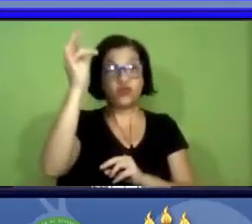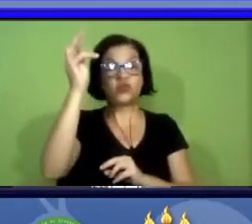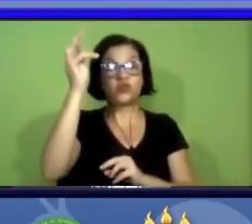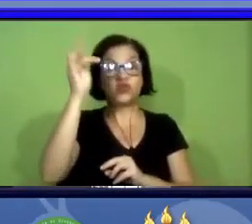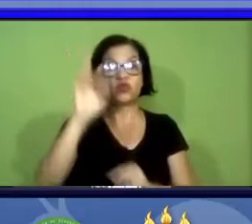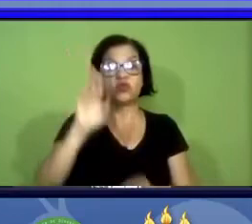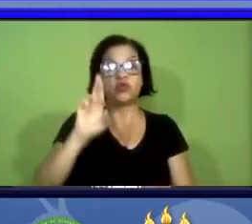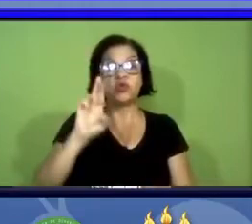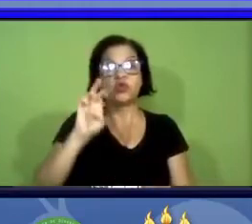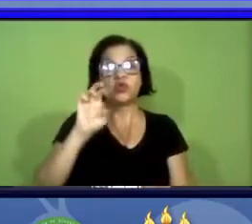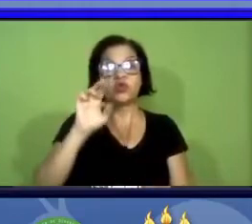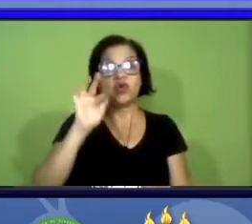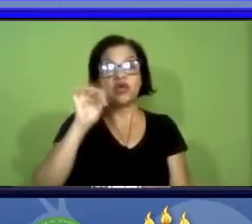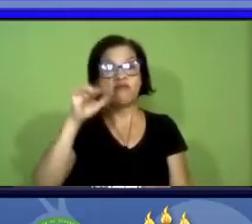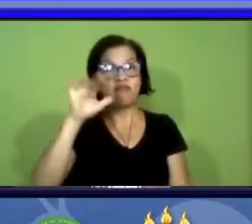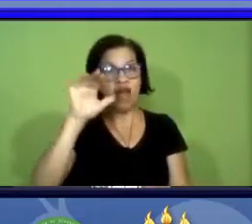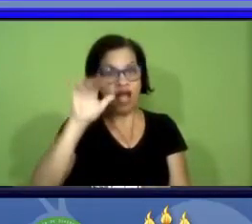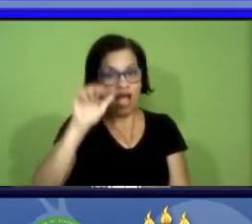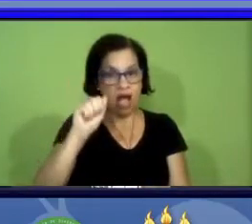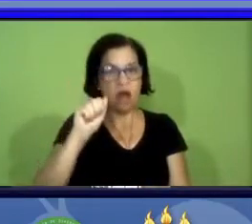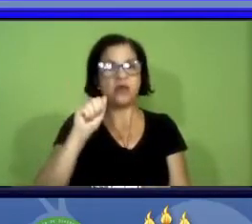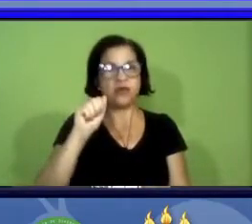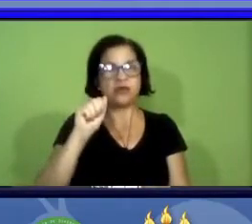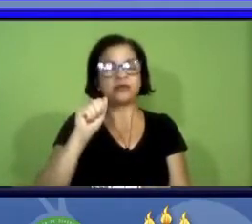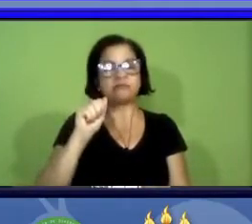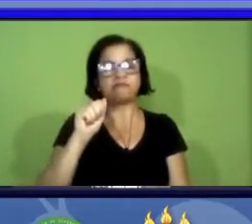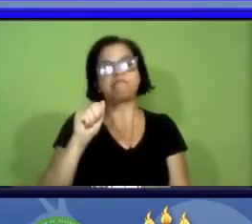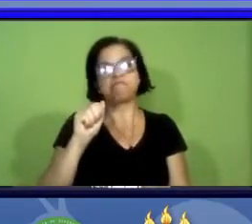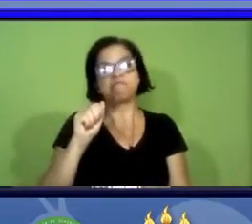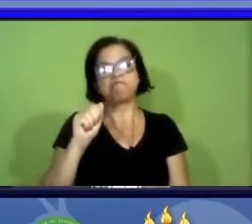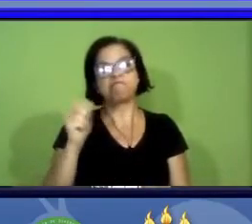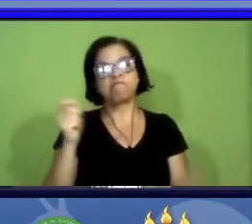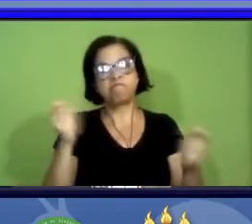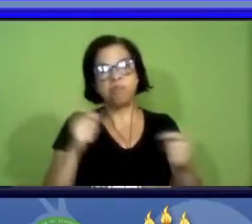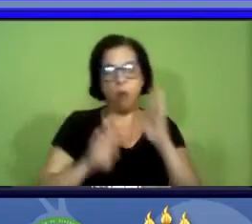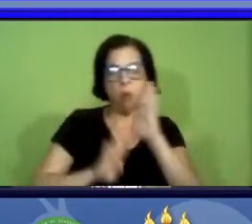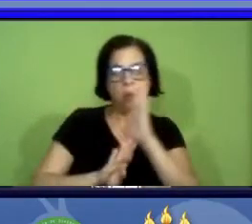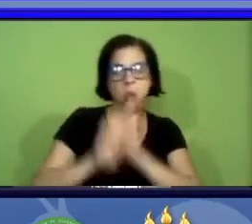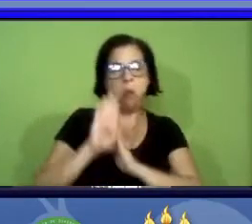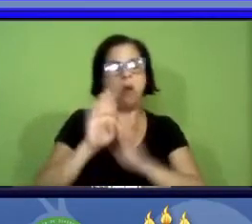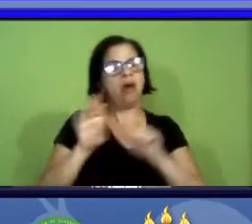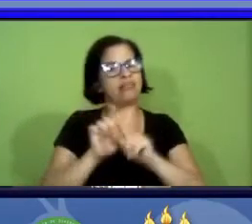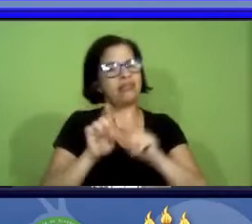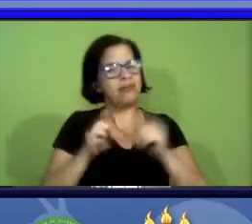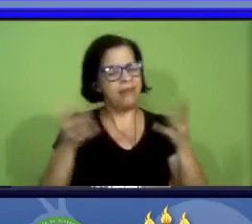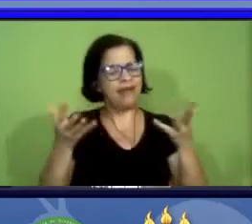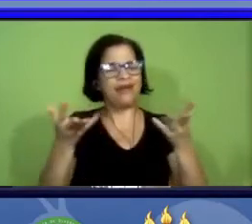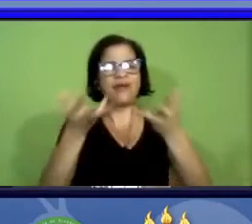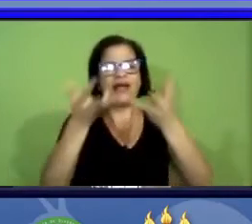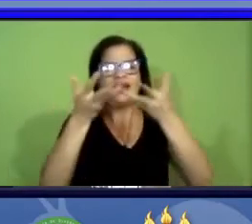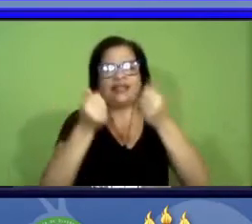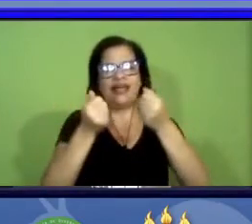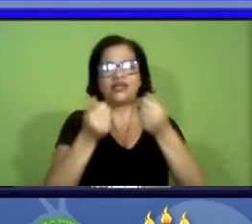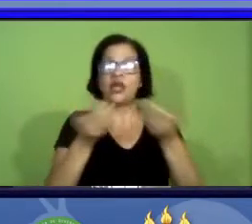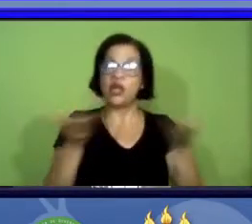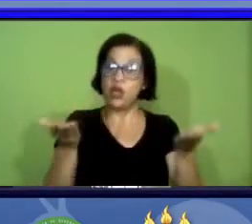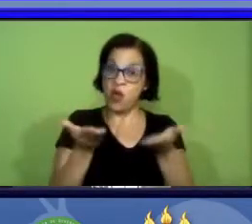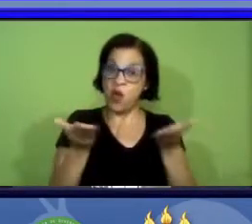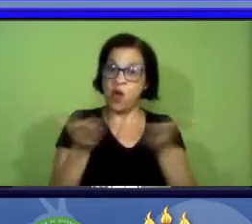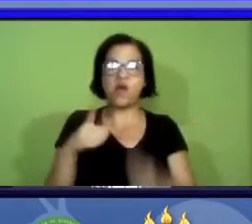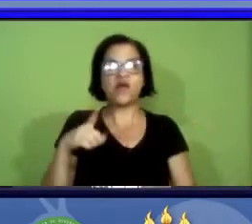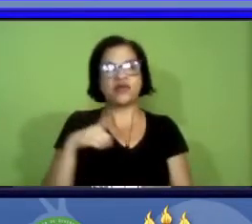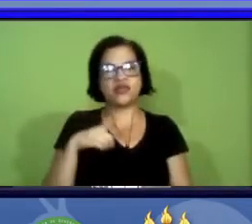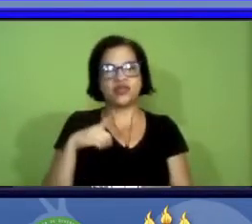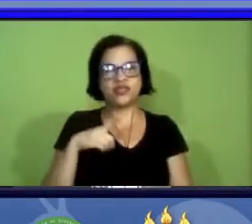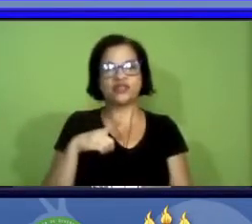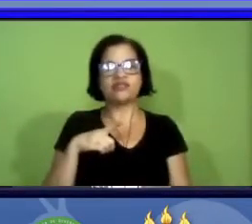refauna atinja a mesma qualidade que hoje existe e que